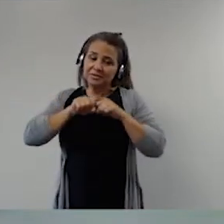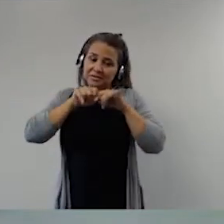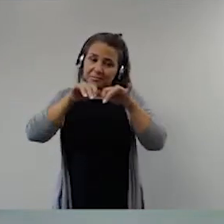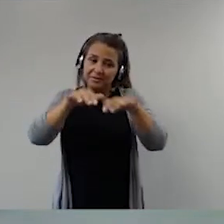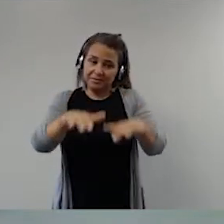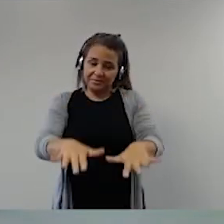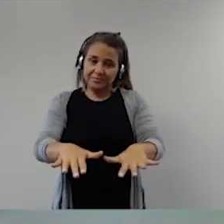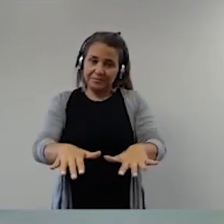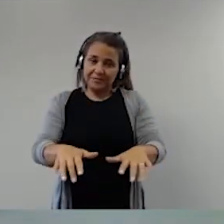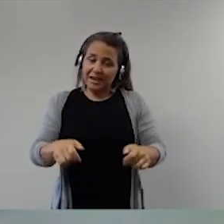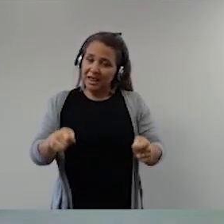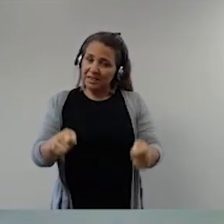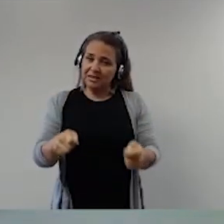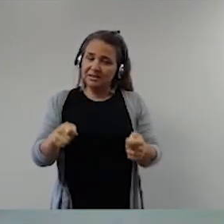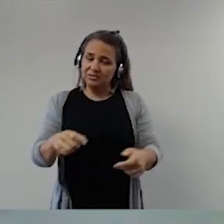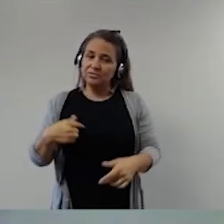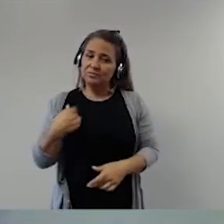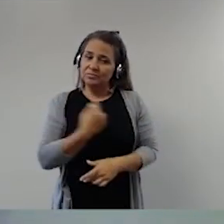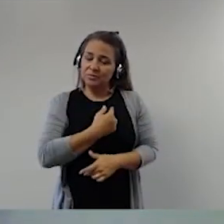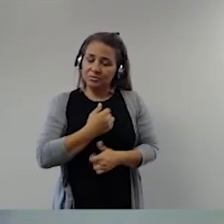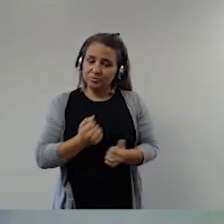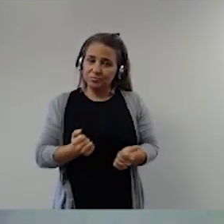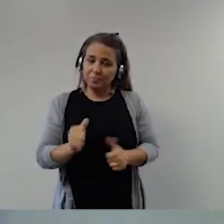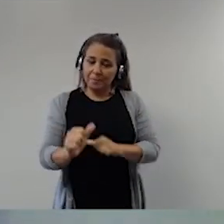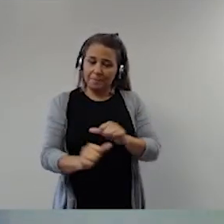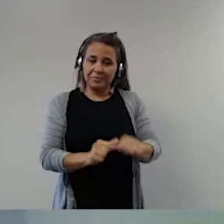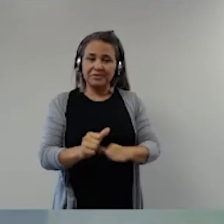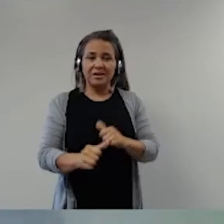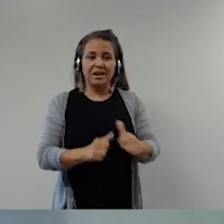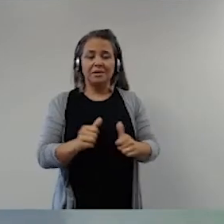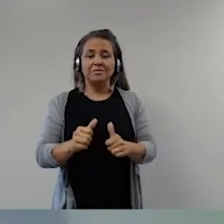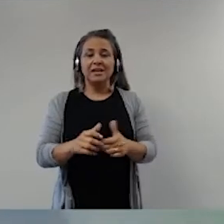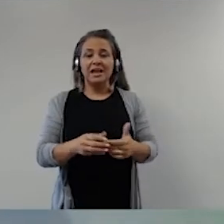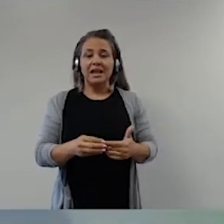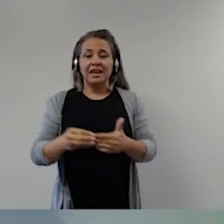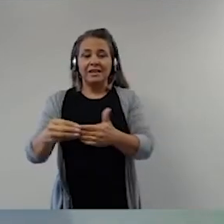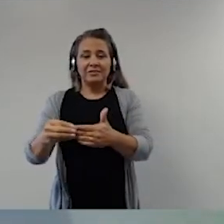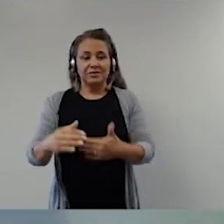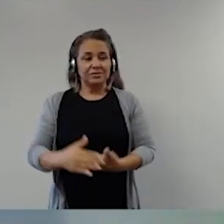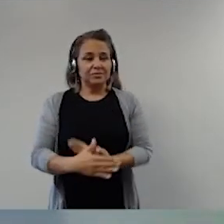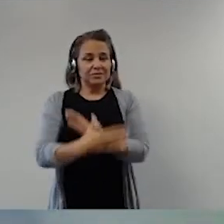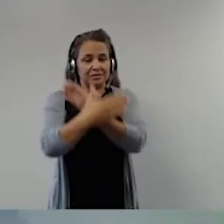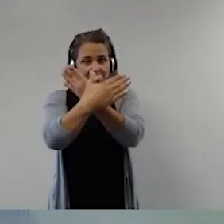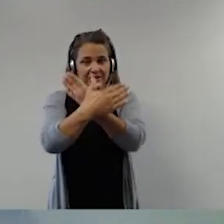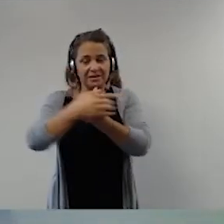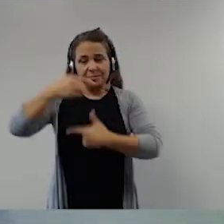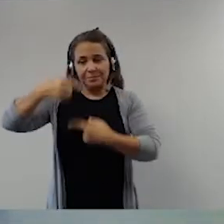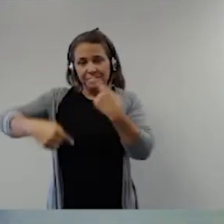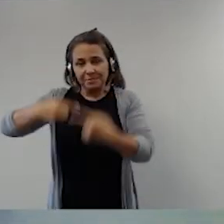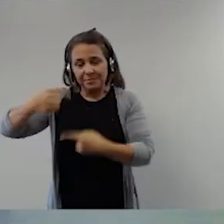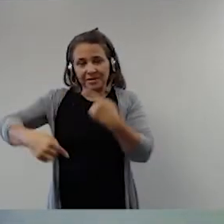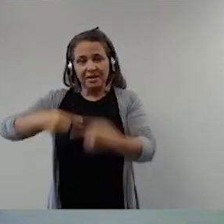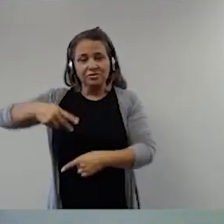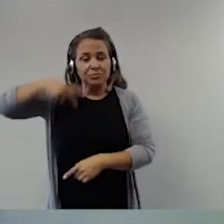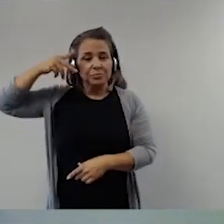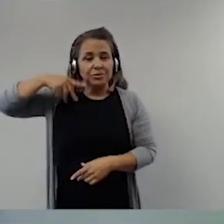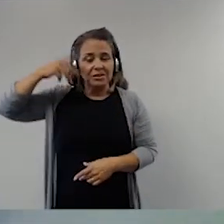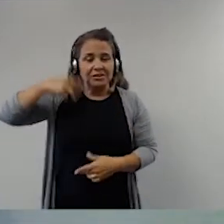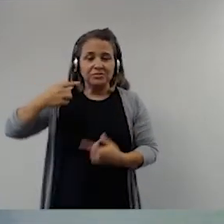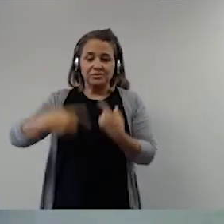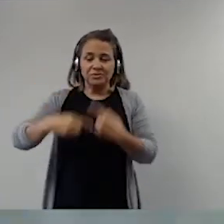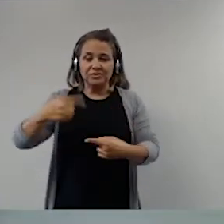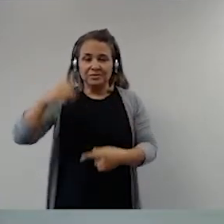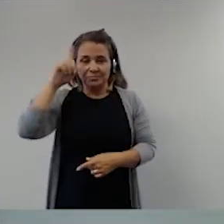A tentativa de arrastar as forças armadas para o debate político, para varejo político, discussão do dia a dia,